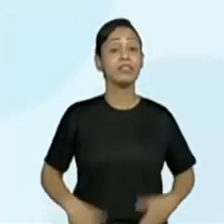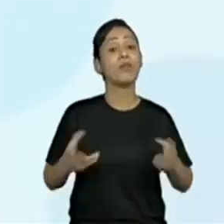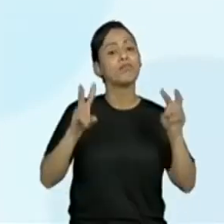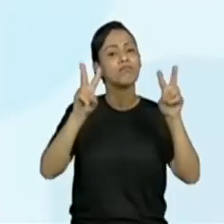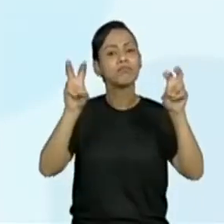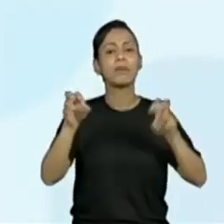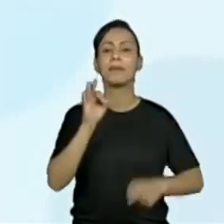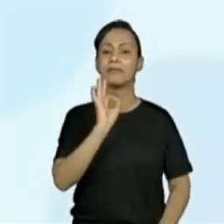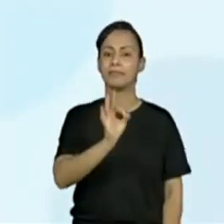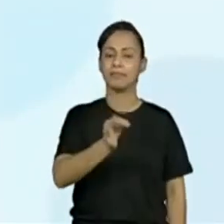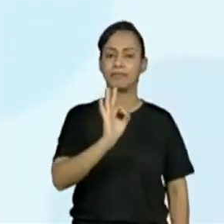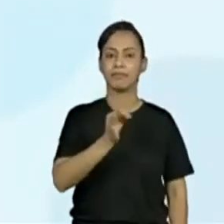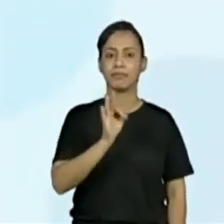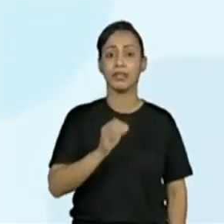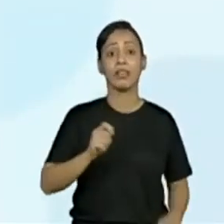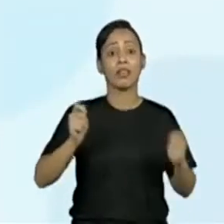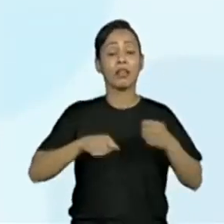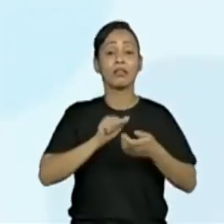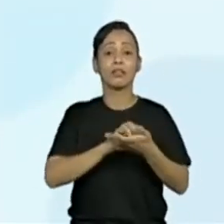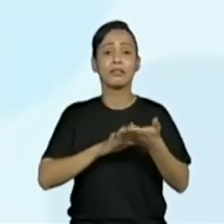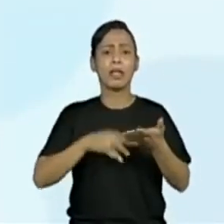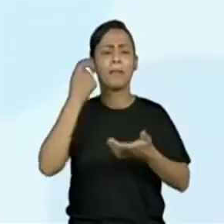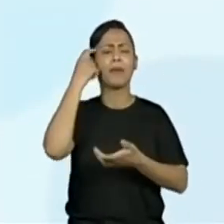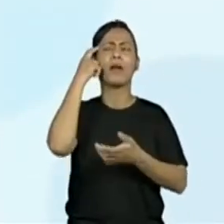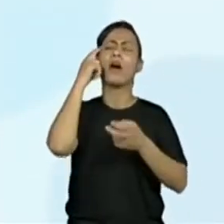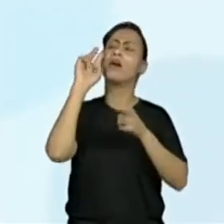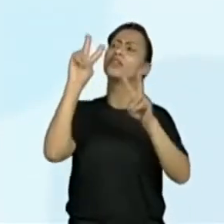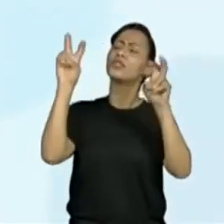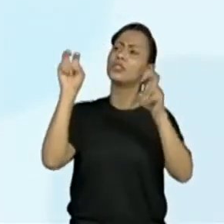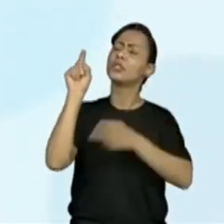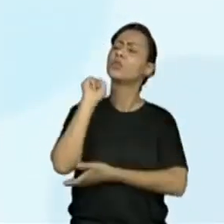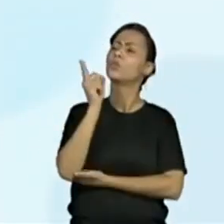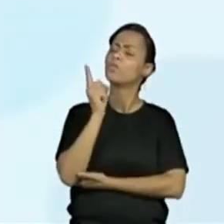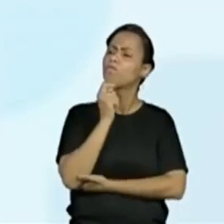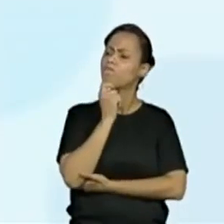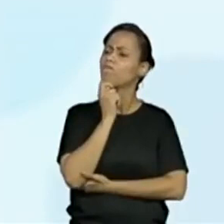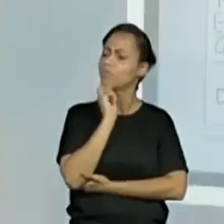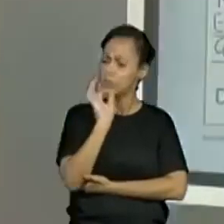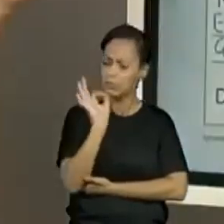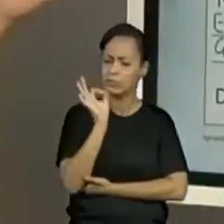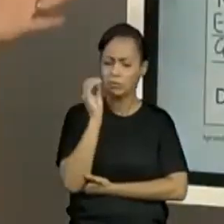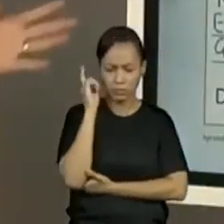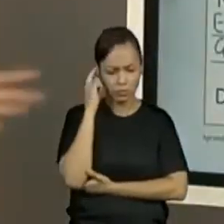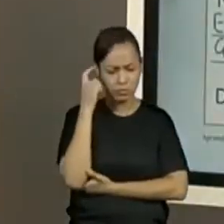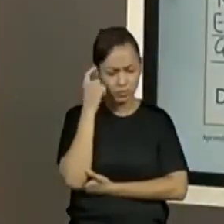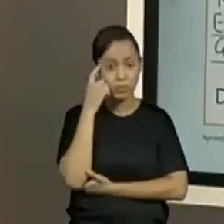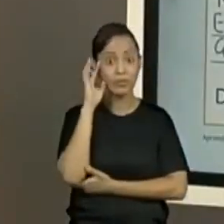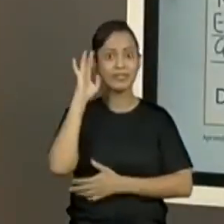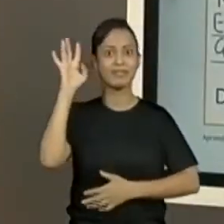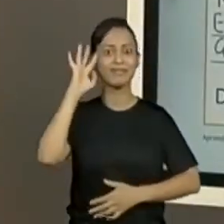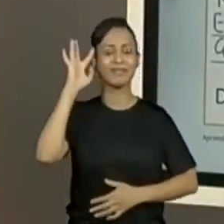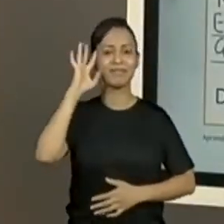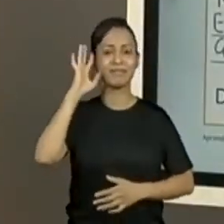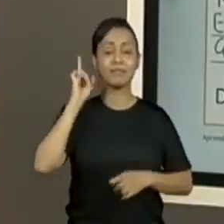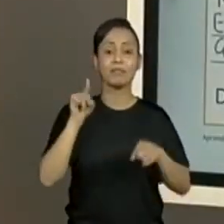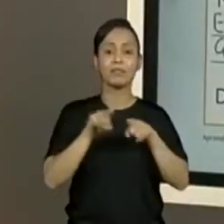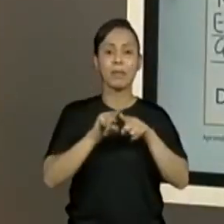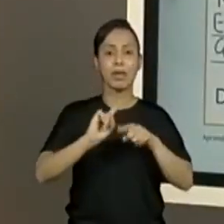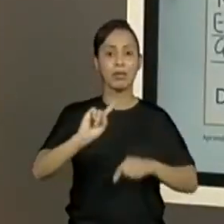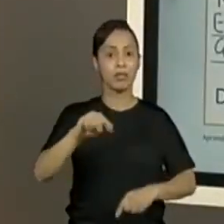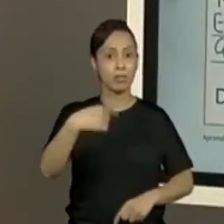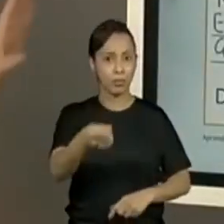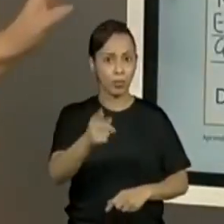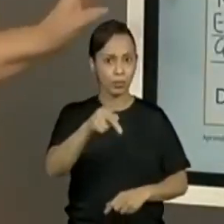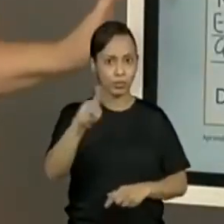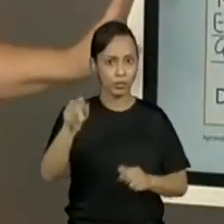estilo de atividade proposto para quê? Para vocês perceberem o título. Para ter essa oportunidade, no momento que vocês fizerem leitura e tiver com o professor